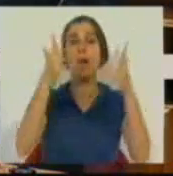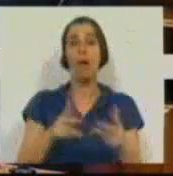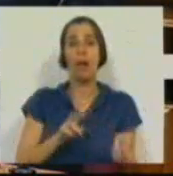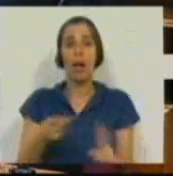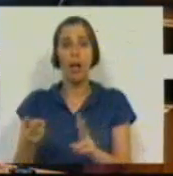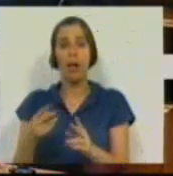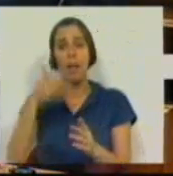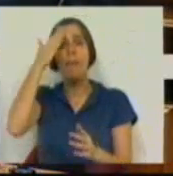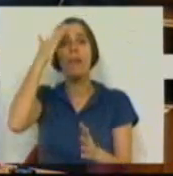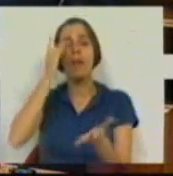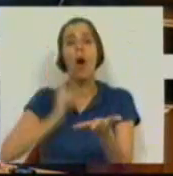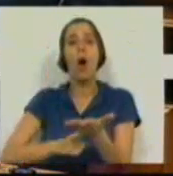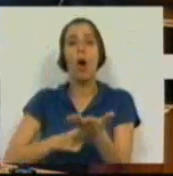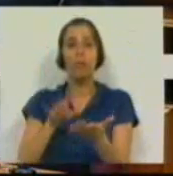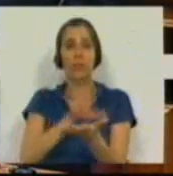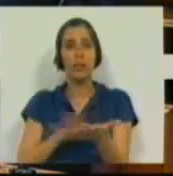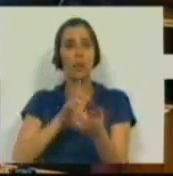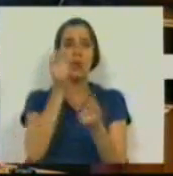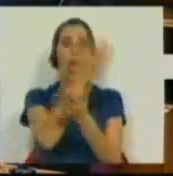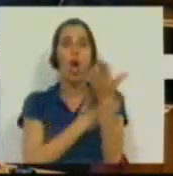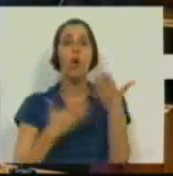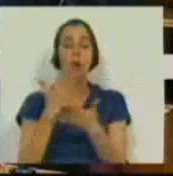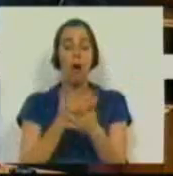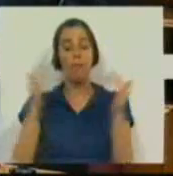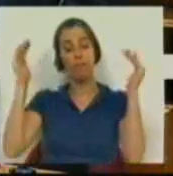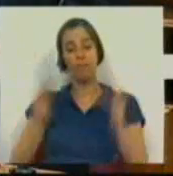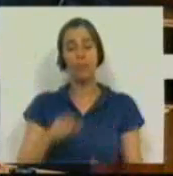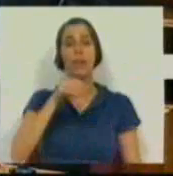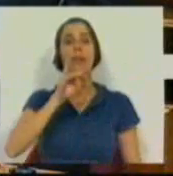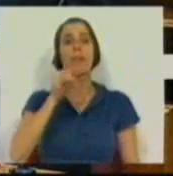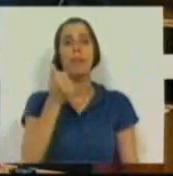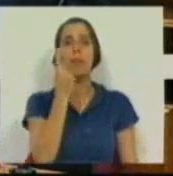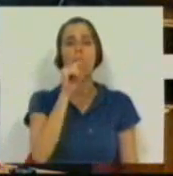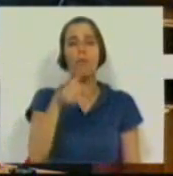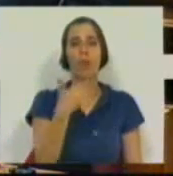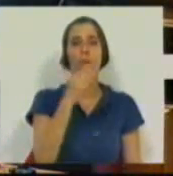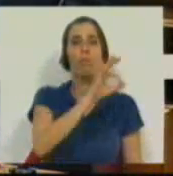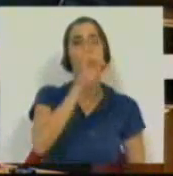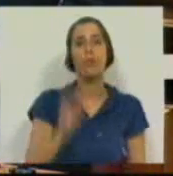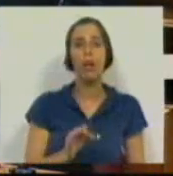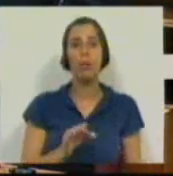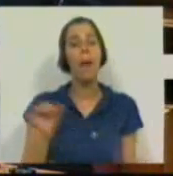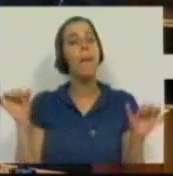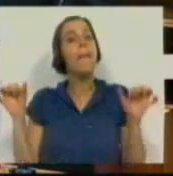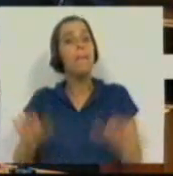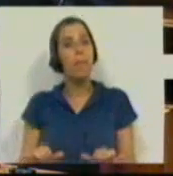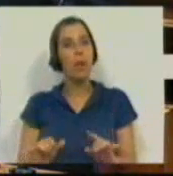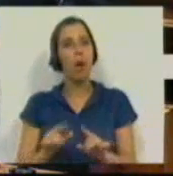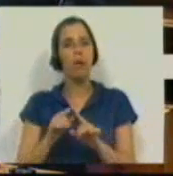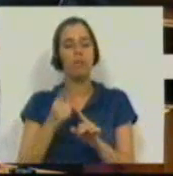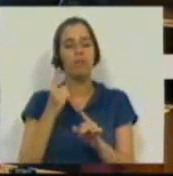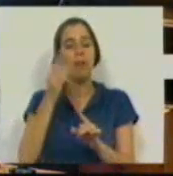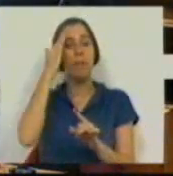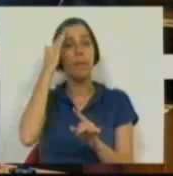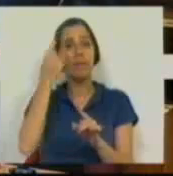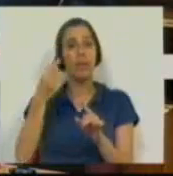Ratificativo nos prevê, no seu cenário económico, é uma queda do PIB de 1,8%, pior do que os 1%